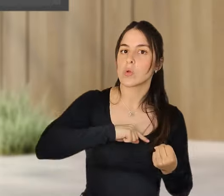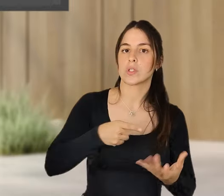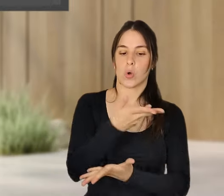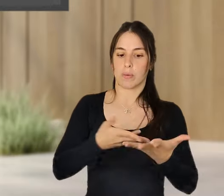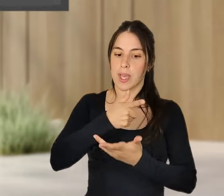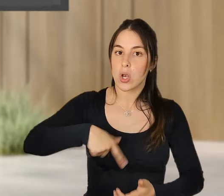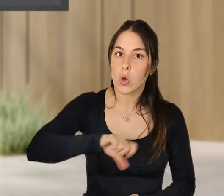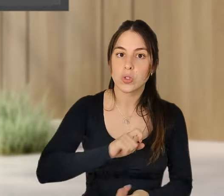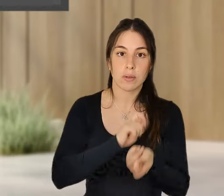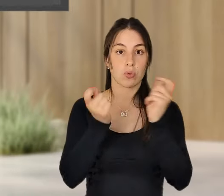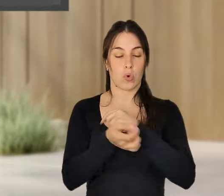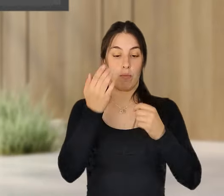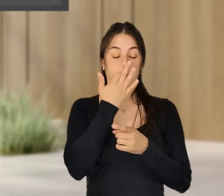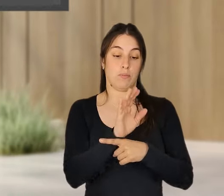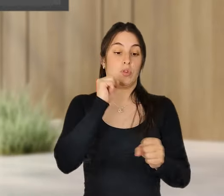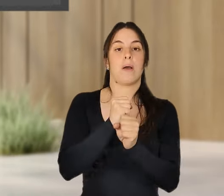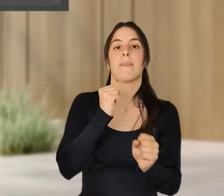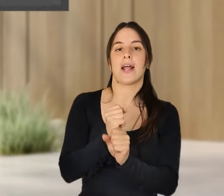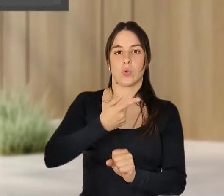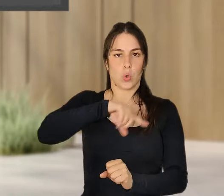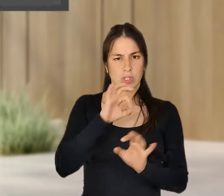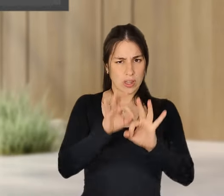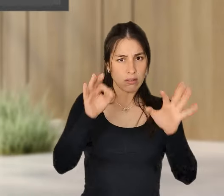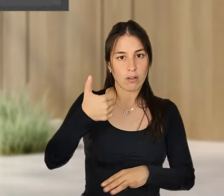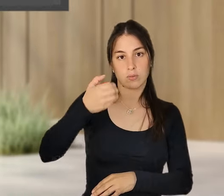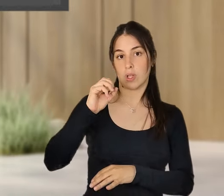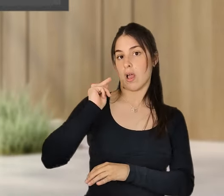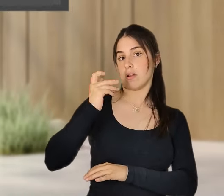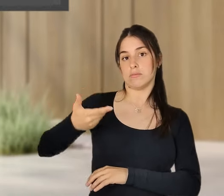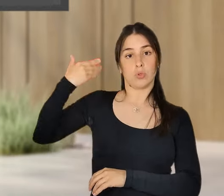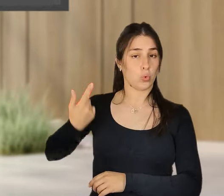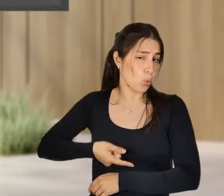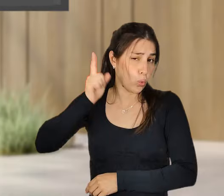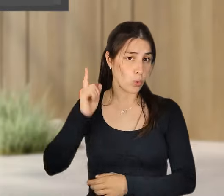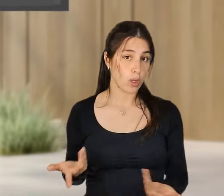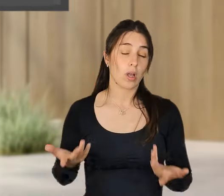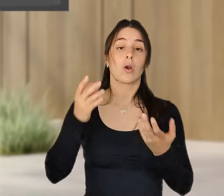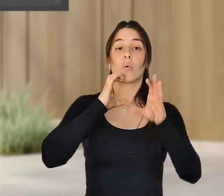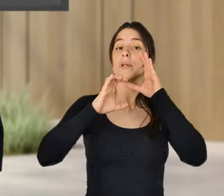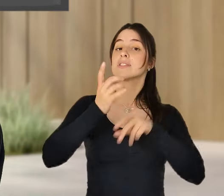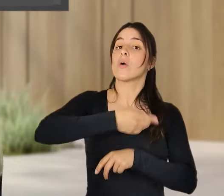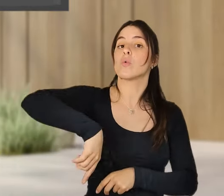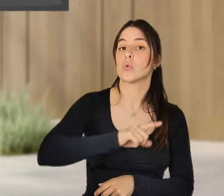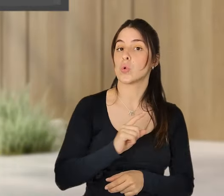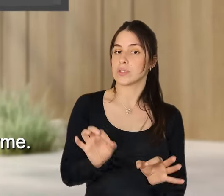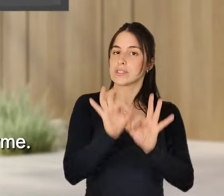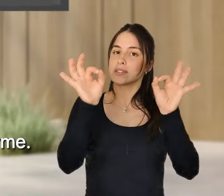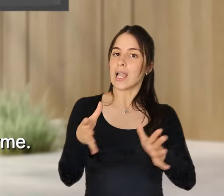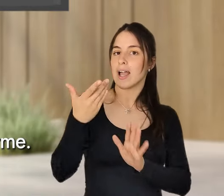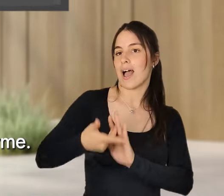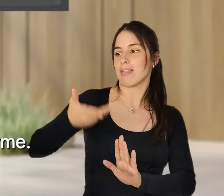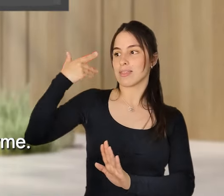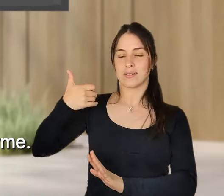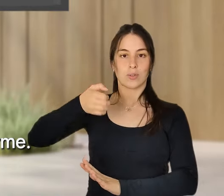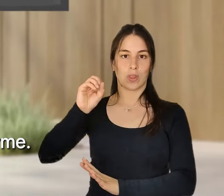Portanto, os trabalhos que nós temos hoje já não são os trabalhos de há 50 anos, a comunicação que temos hoje já não é a mesma que há 50 anos, com